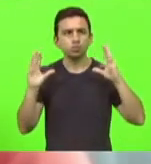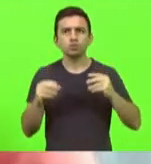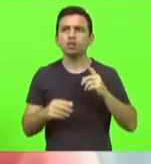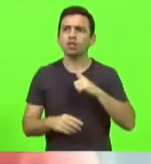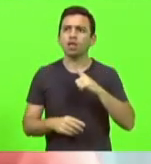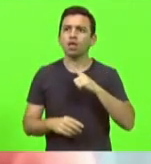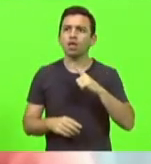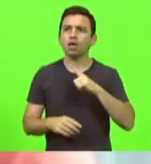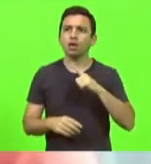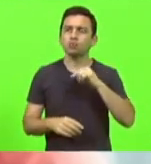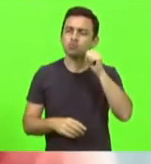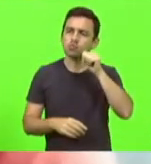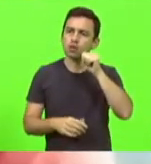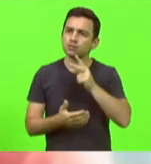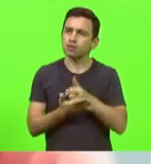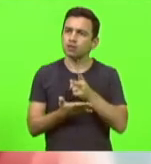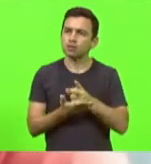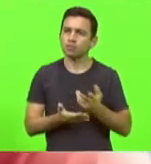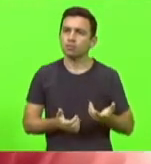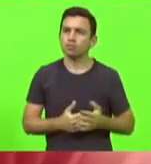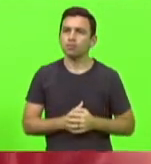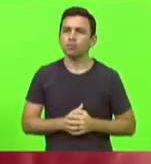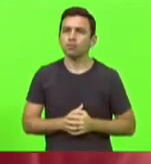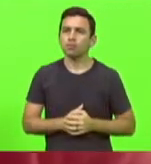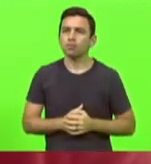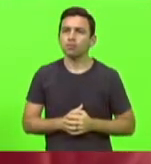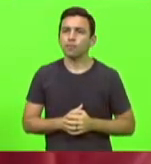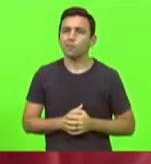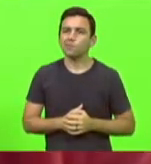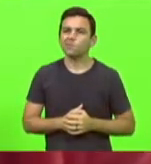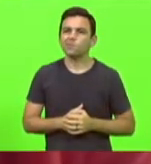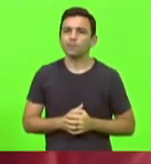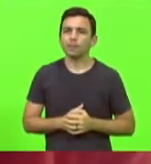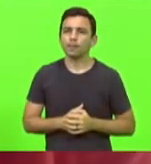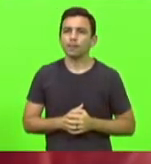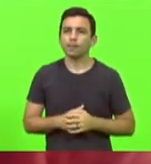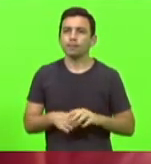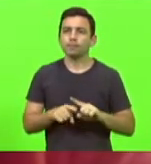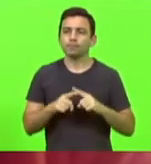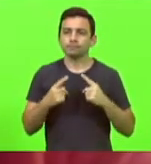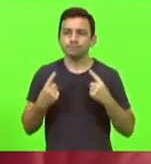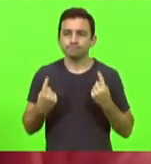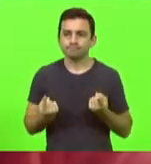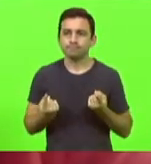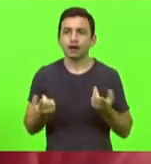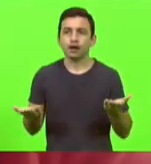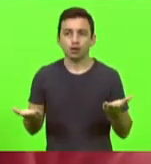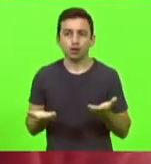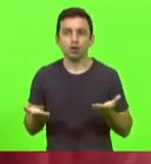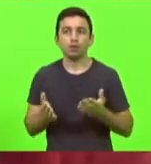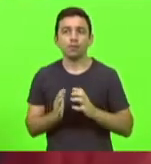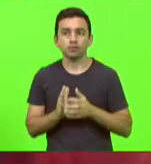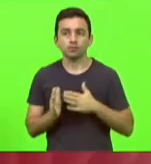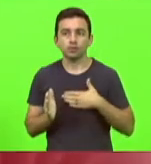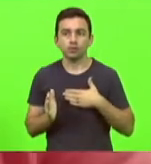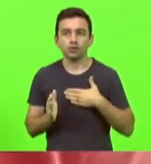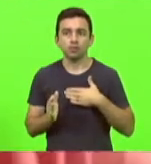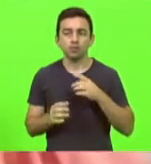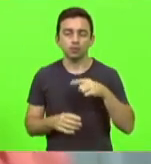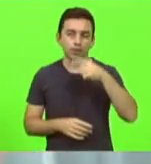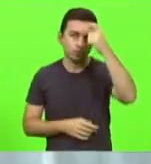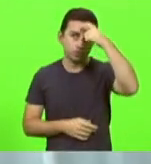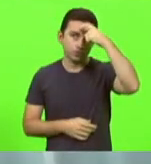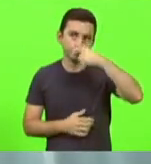que não tem. Bom, vamos lá. Meu voto, de acordo com a bancada do meu partido, é o deputado Maurício Scudillac.